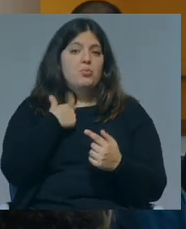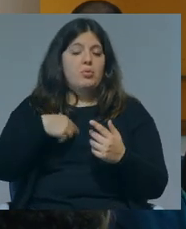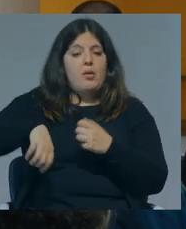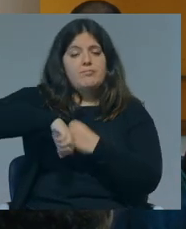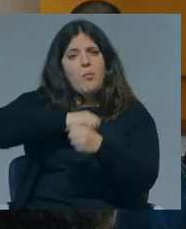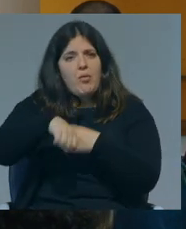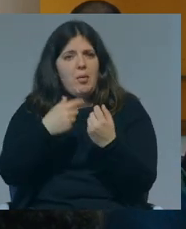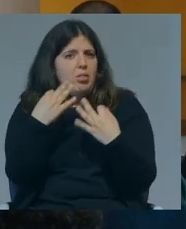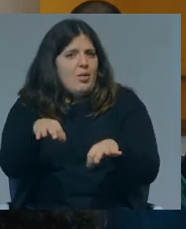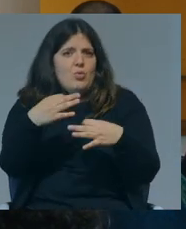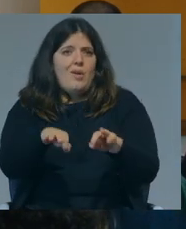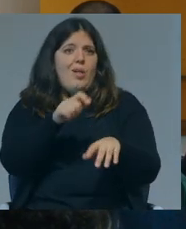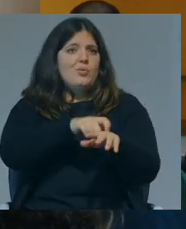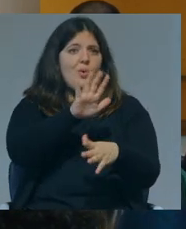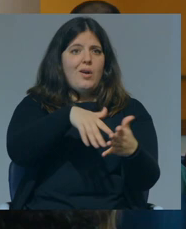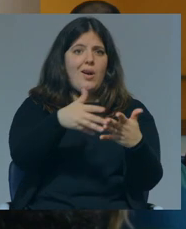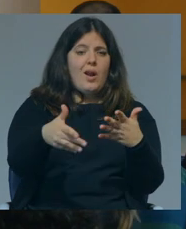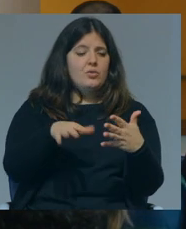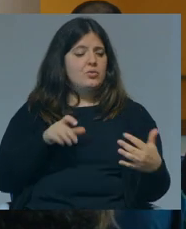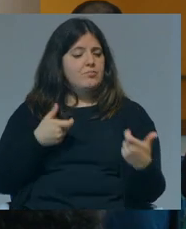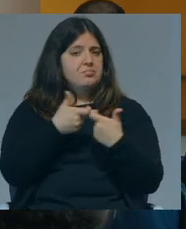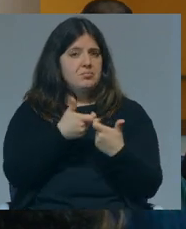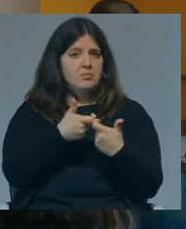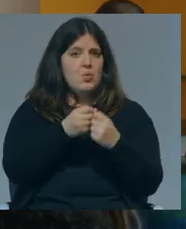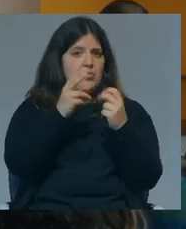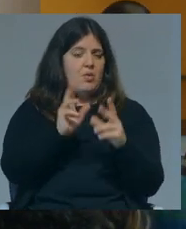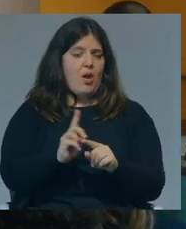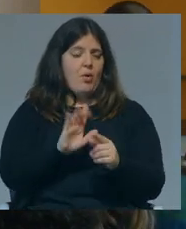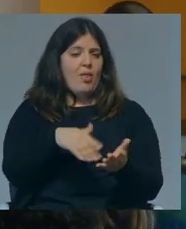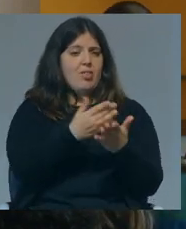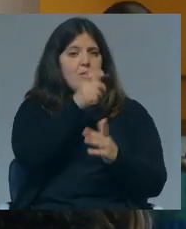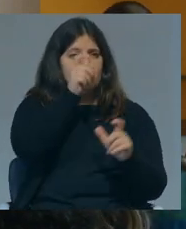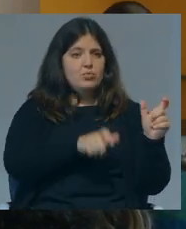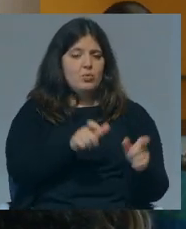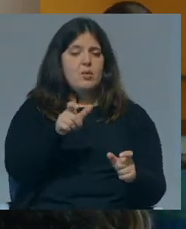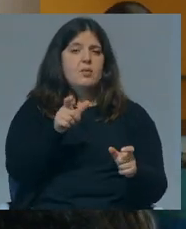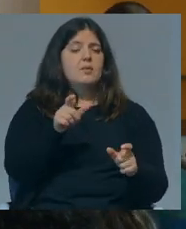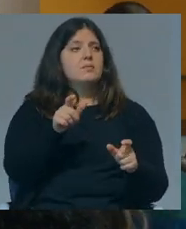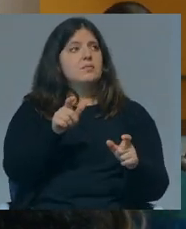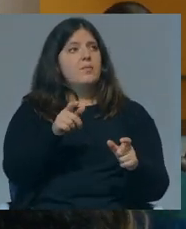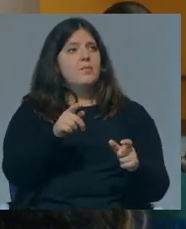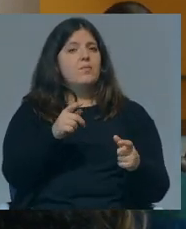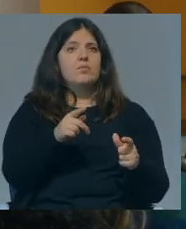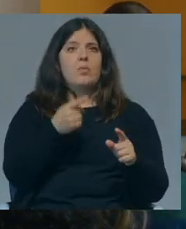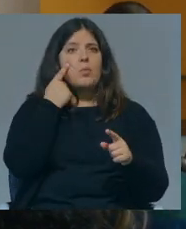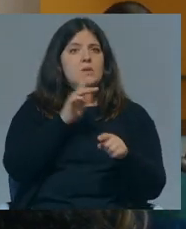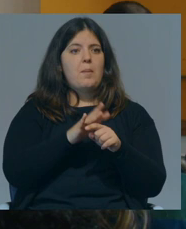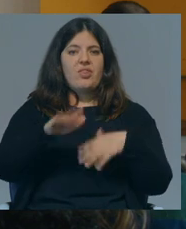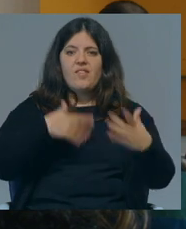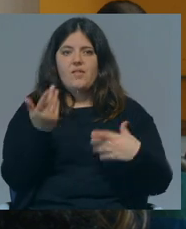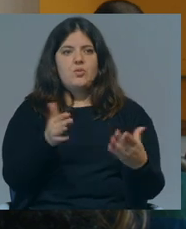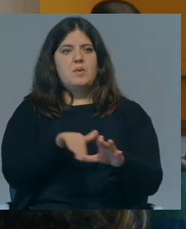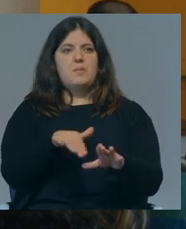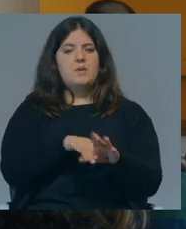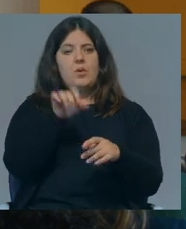movem. Os próprios horários, nada disso é conducente ao equilíbrio entre a vida pessoal e, enfim, por exemplo, de ativismo, de